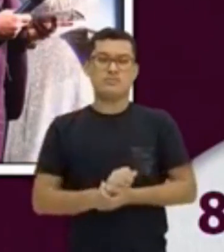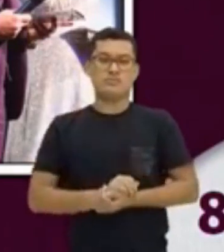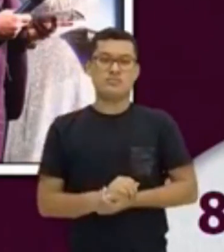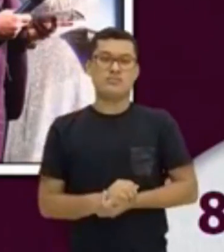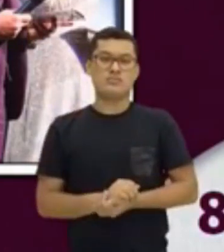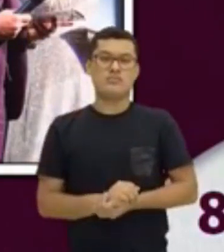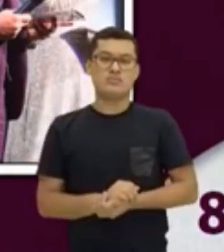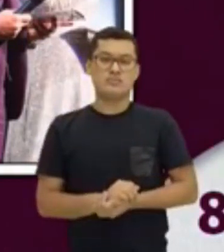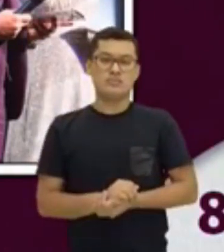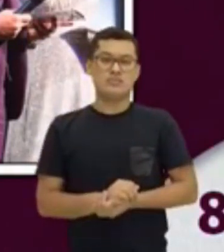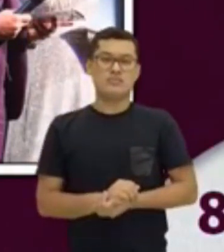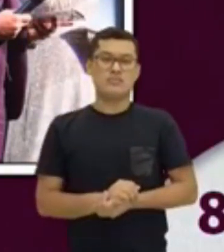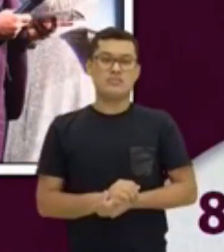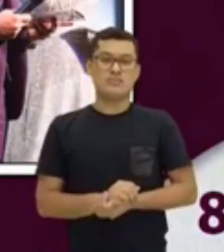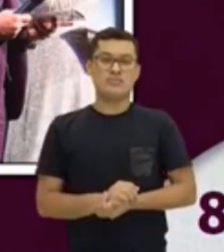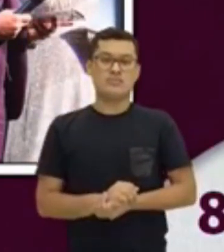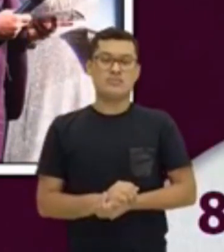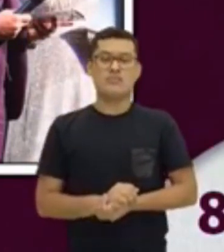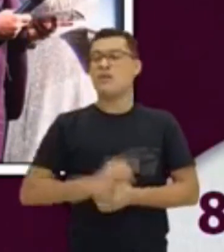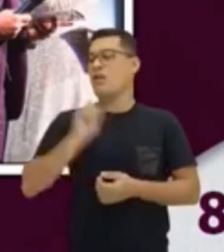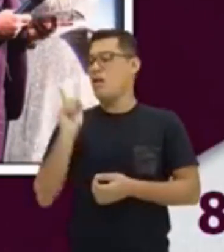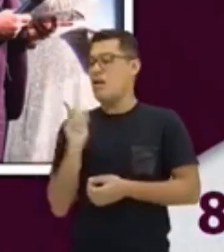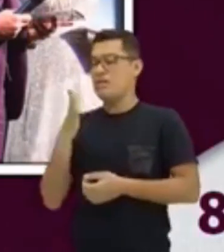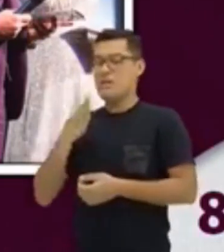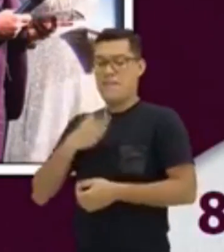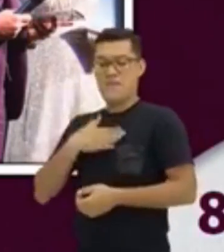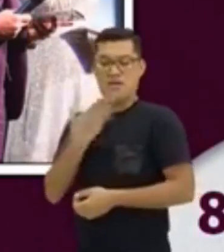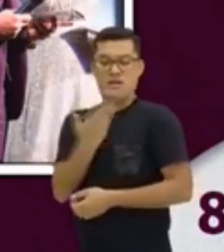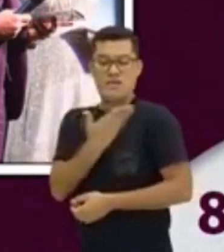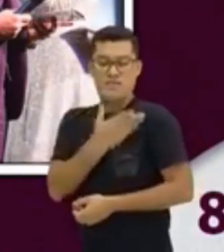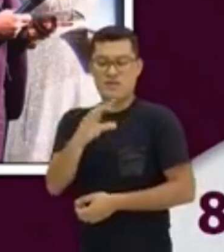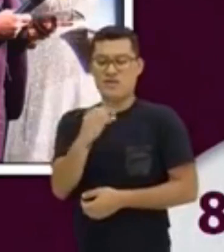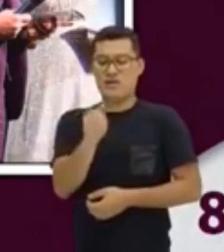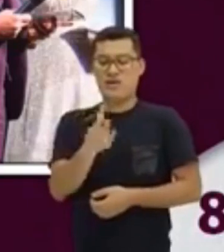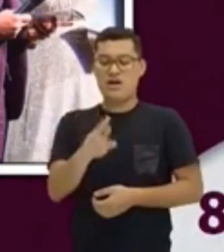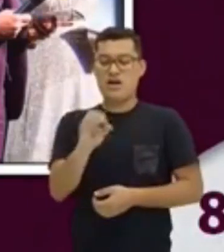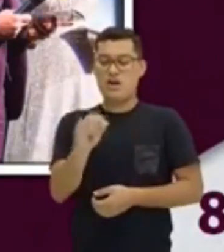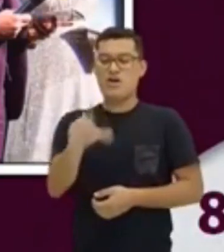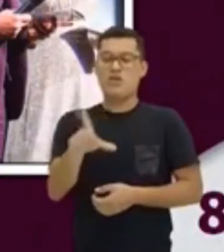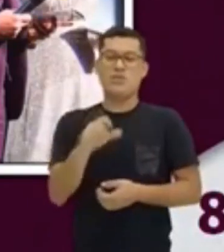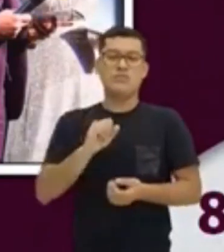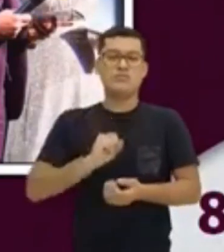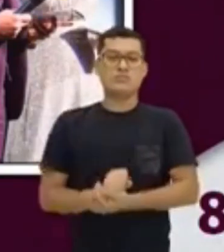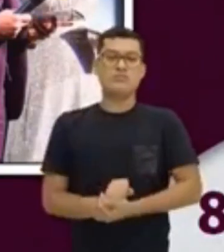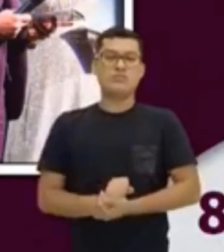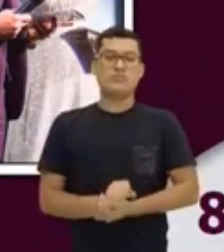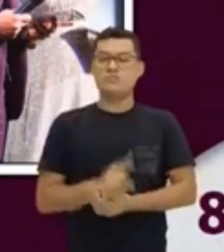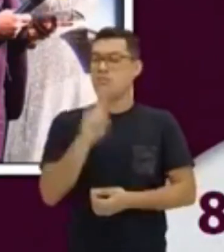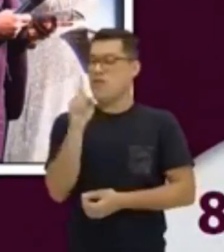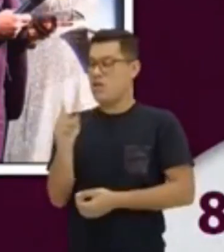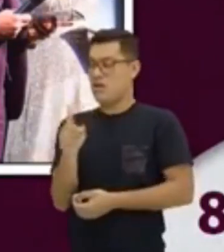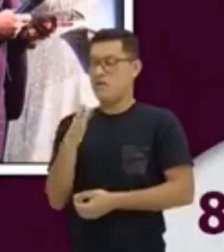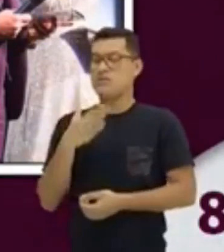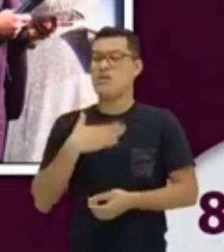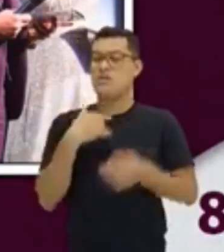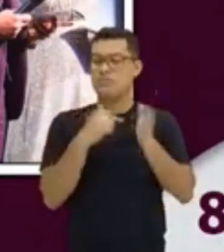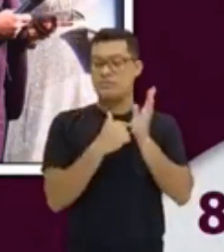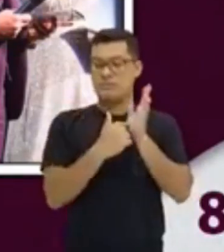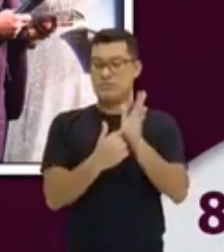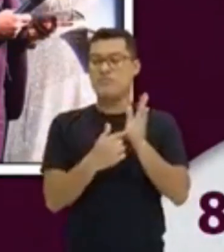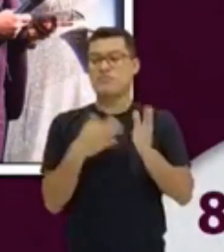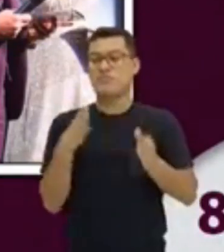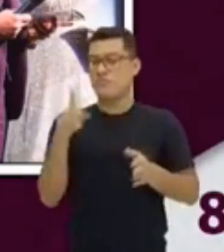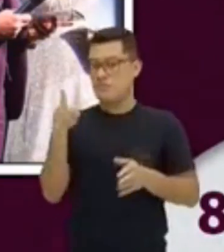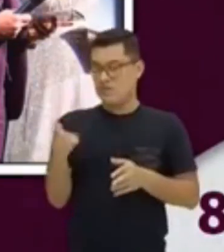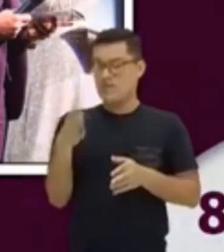Carol. Essa é a minha amiga Carol. Tá? Essa está apresentando. Essa